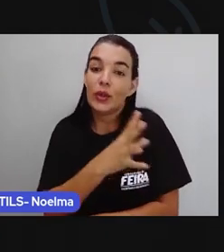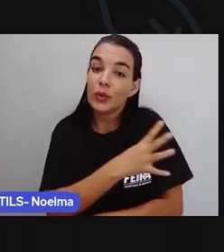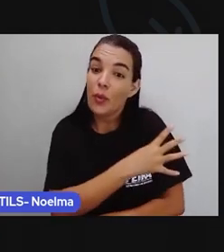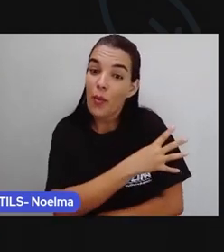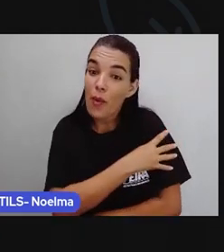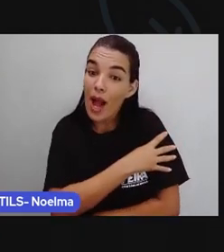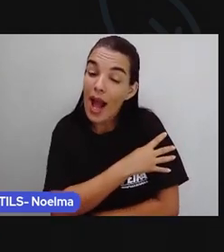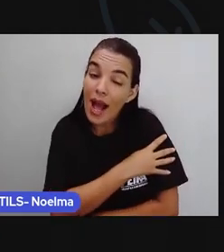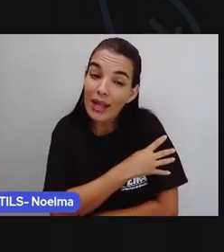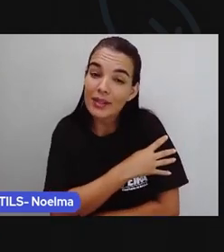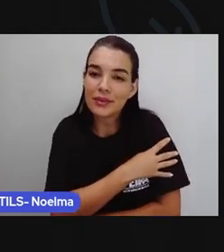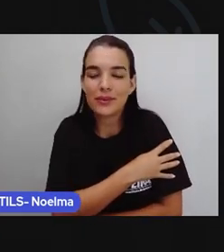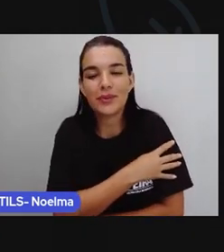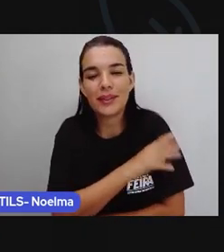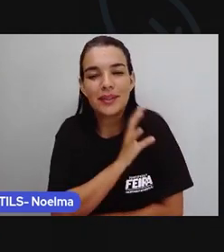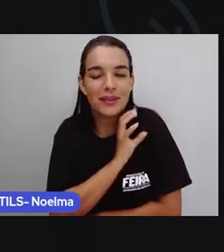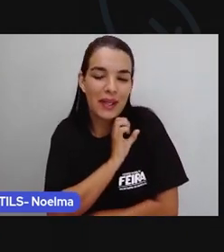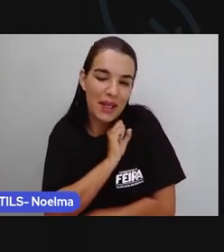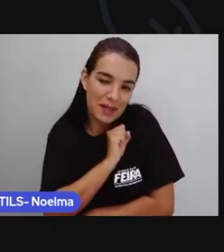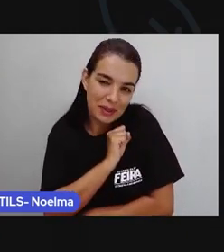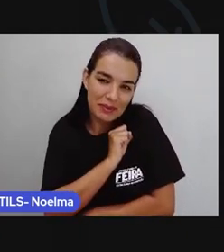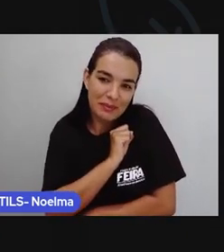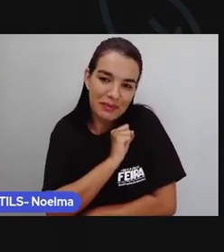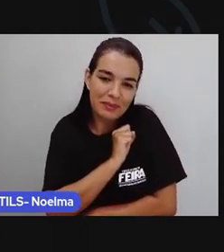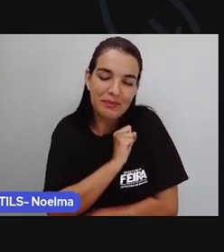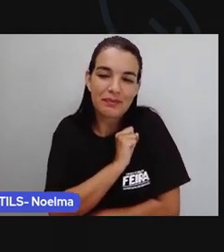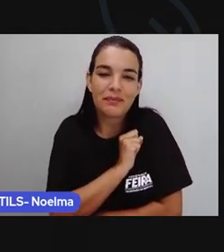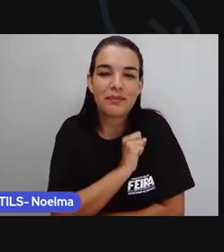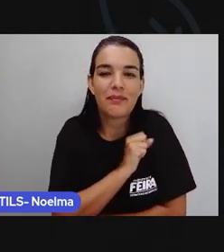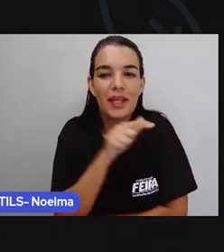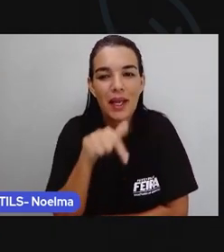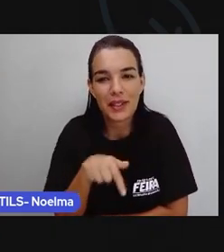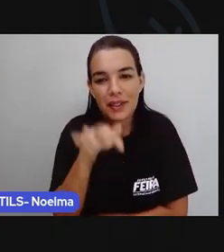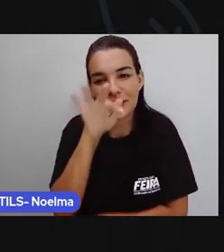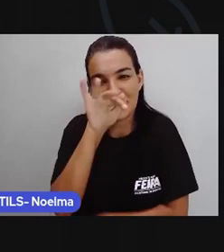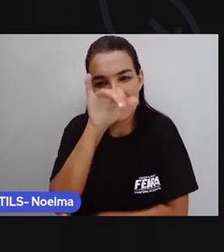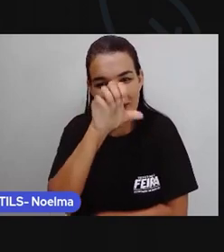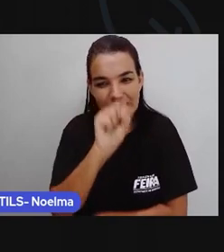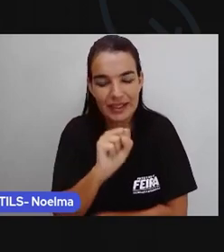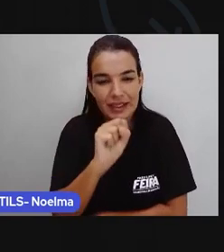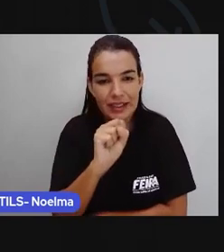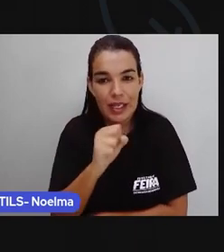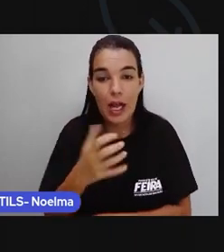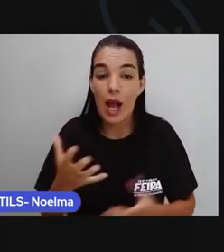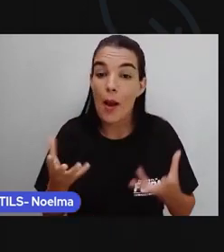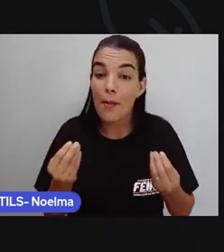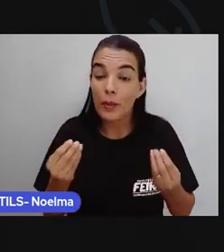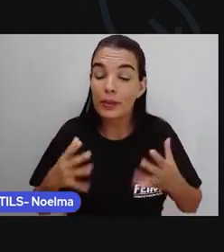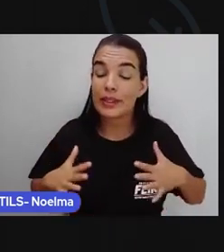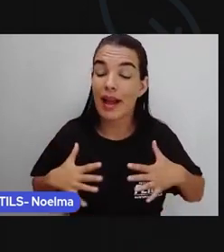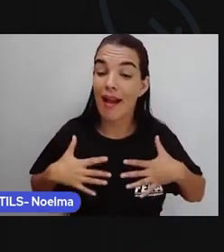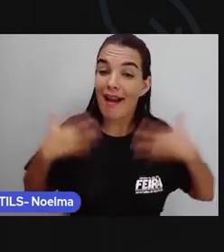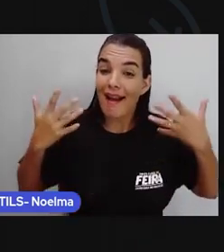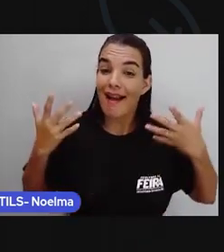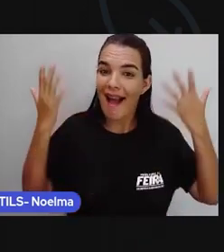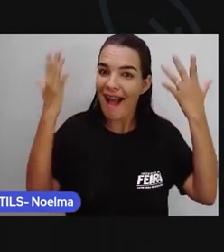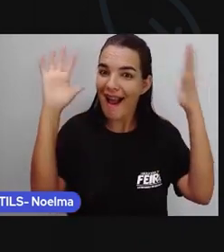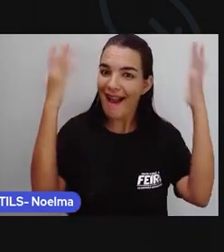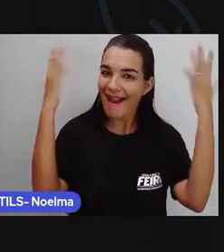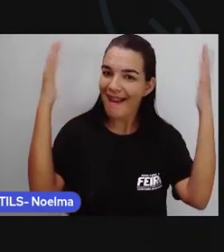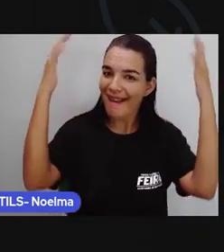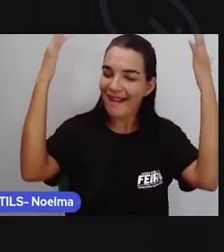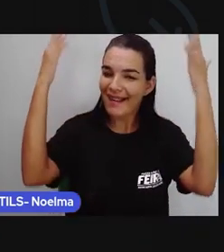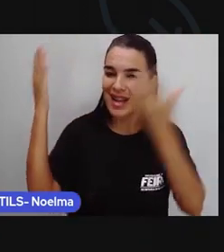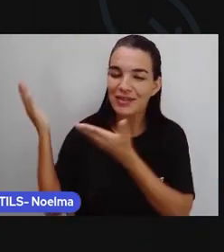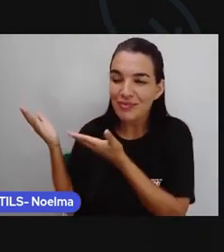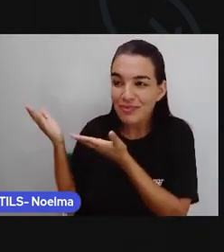nossos queridos alunos do quarto ano de Tereza Santana. É com muita alegria que a gente recebe vocês aqui